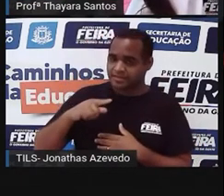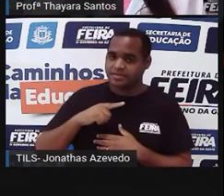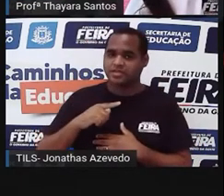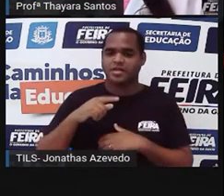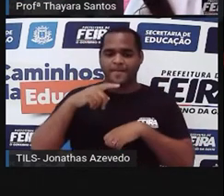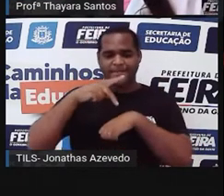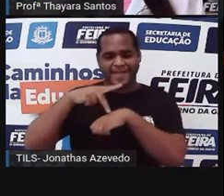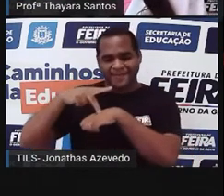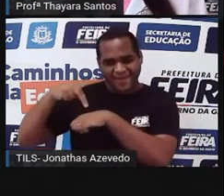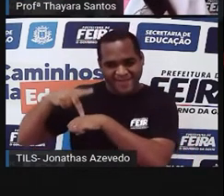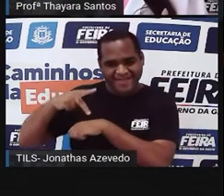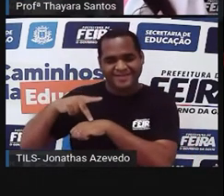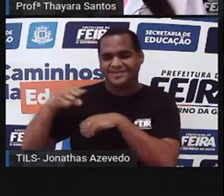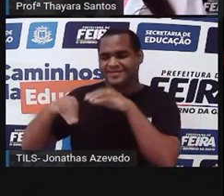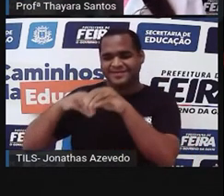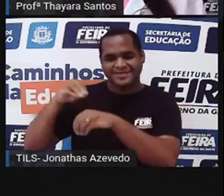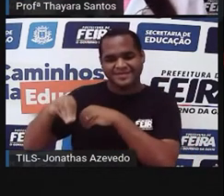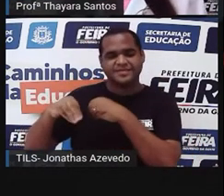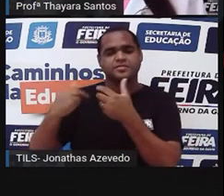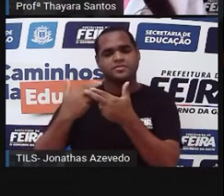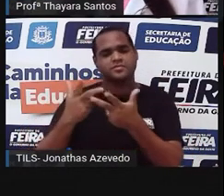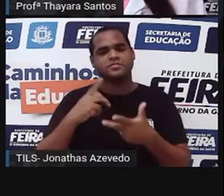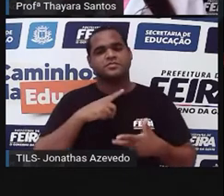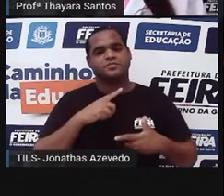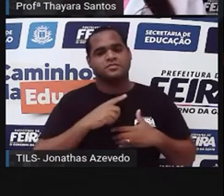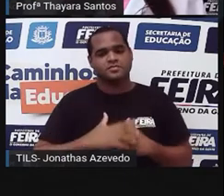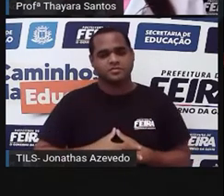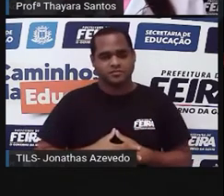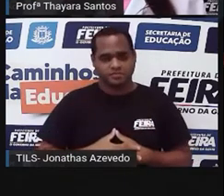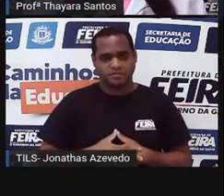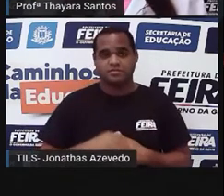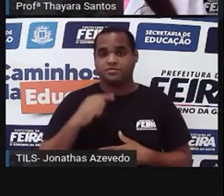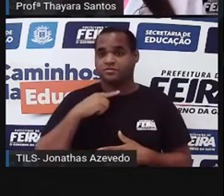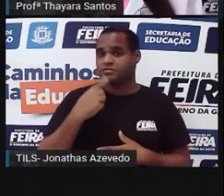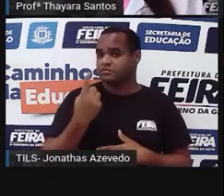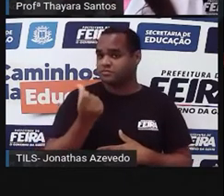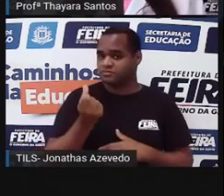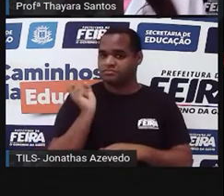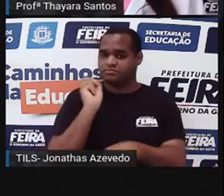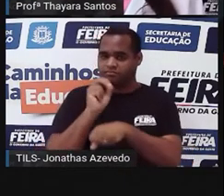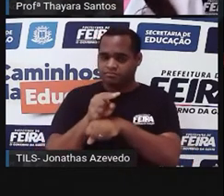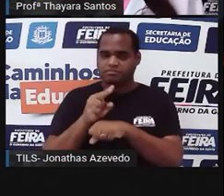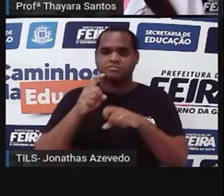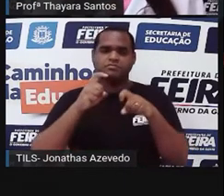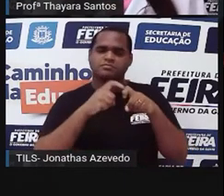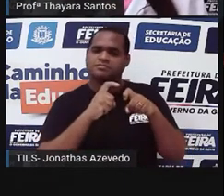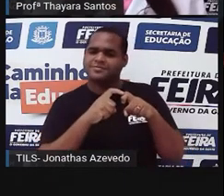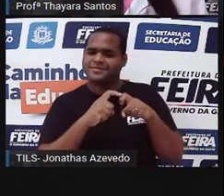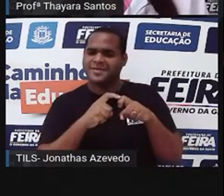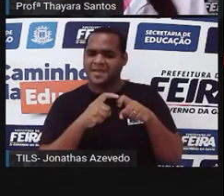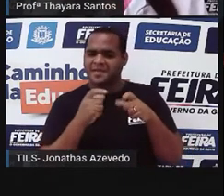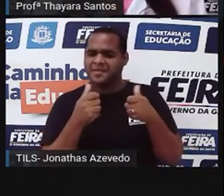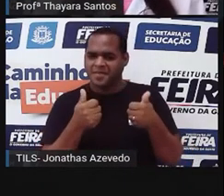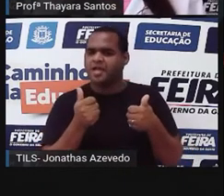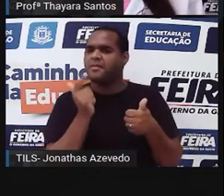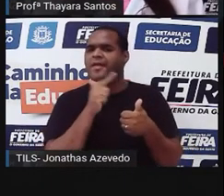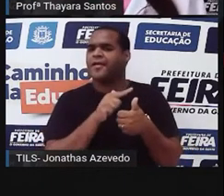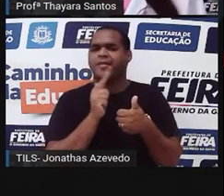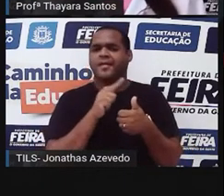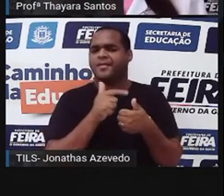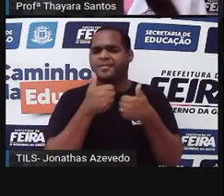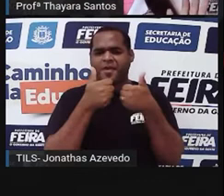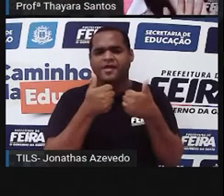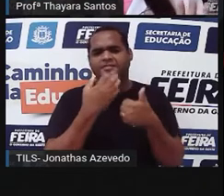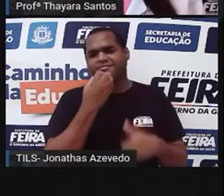rochas e tudo mais. Ele chegou, né, aos 16 anos, a entrar na faculdade de medicina, só que ele não se identificou muito.